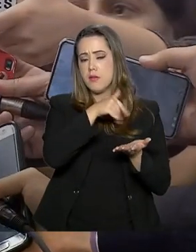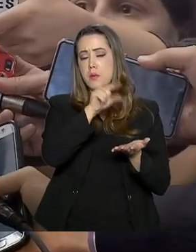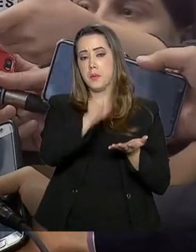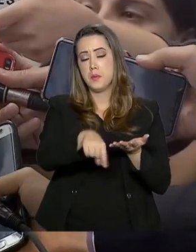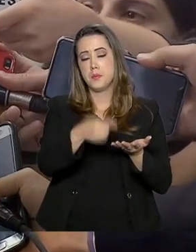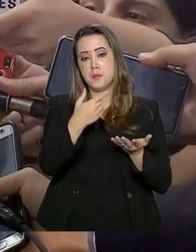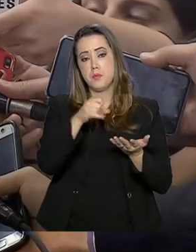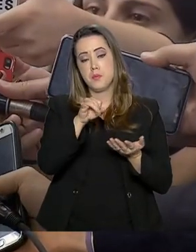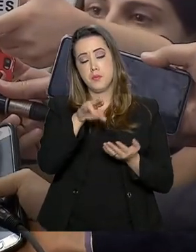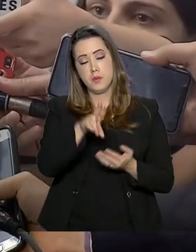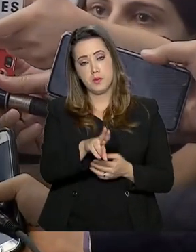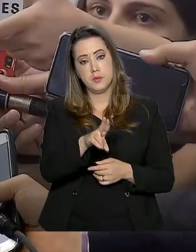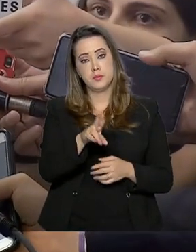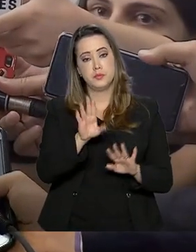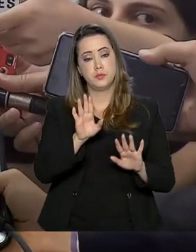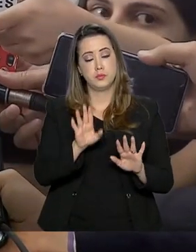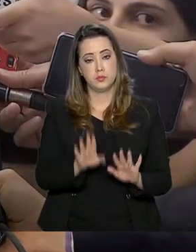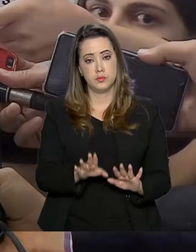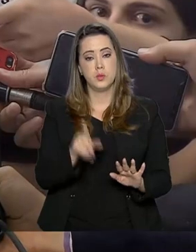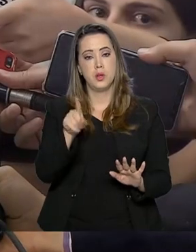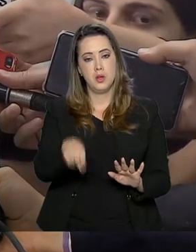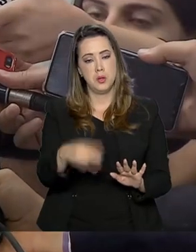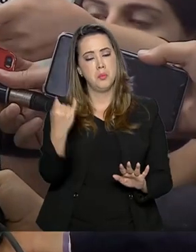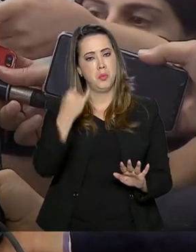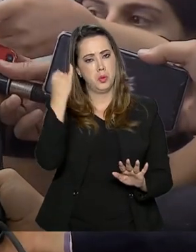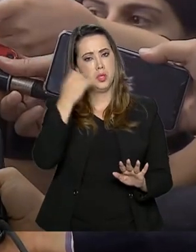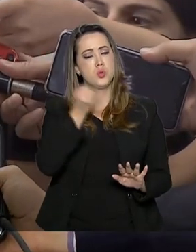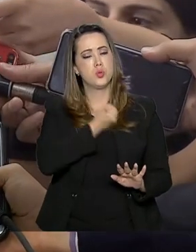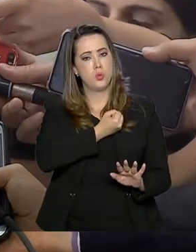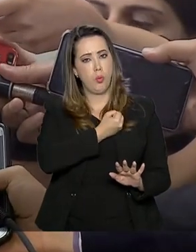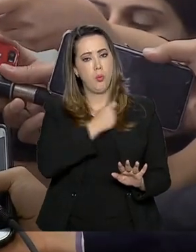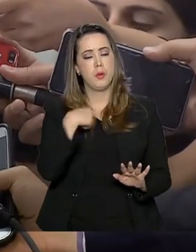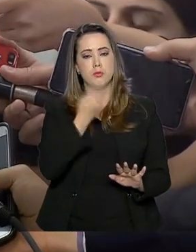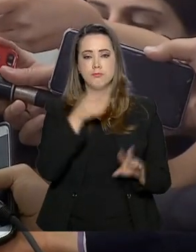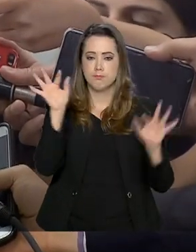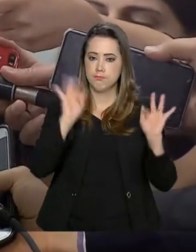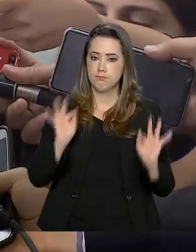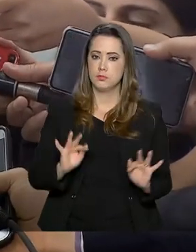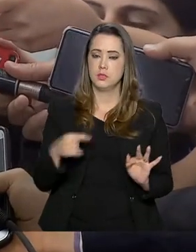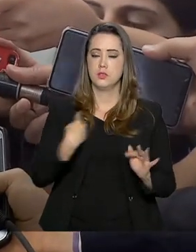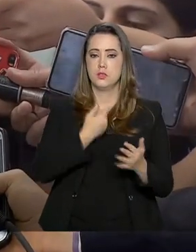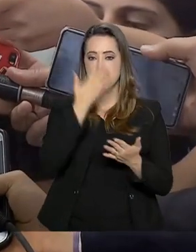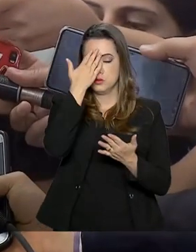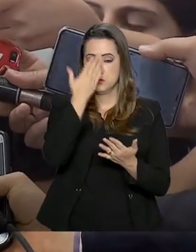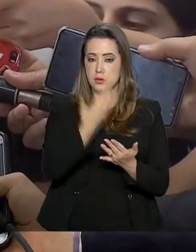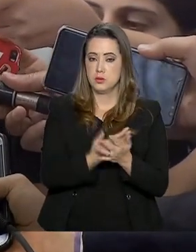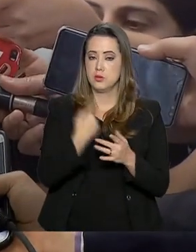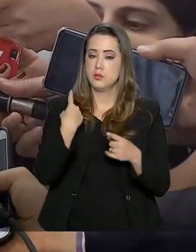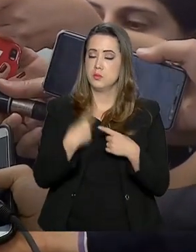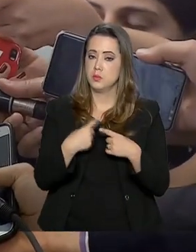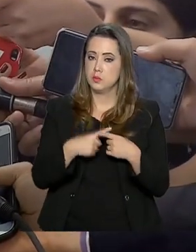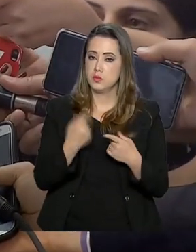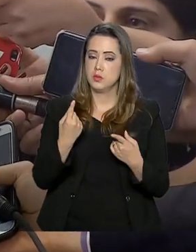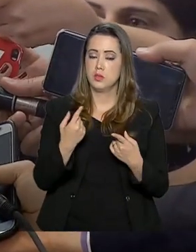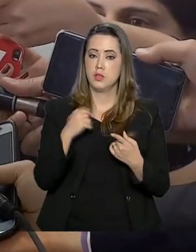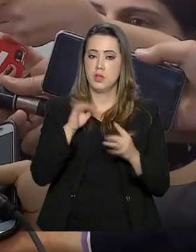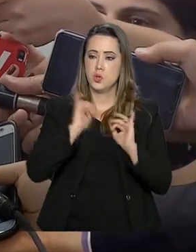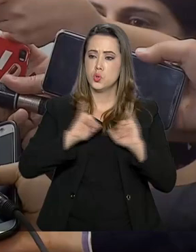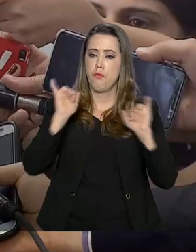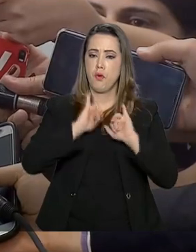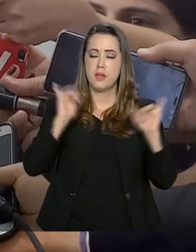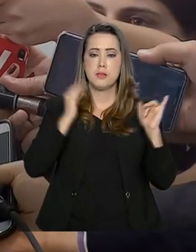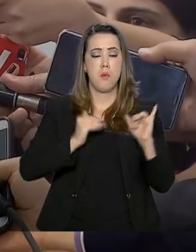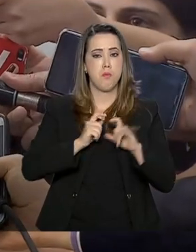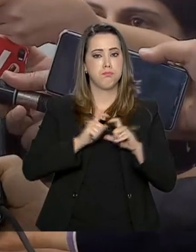no Sisu. Foi bem significativo, estamos bastante felizes, acreditamos que a principal razão tenha sido uma divulgação